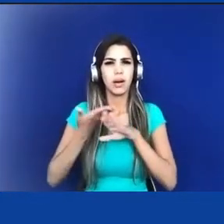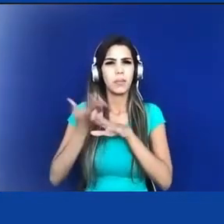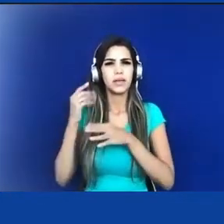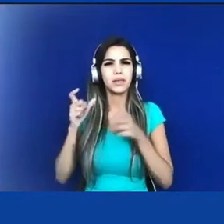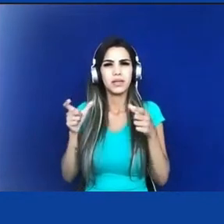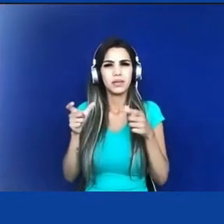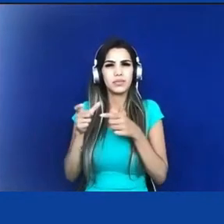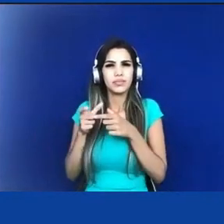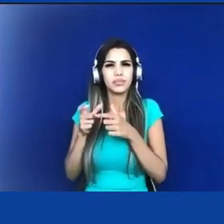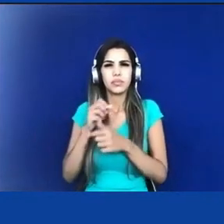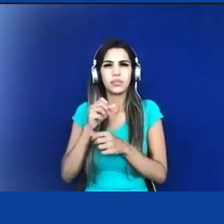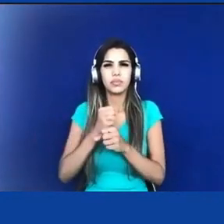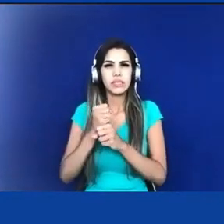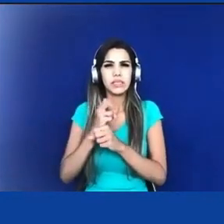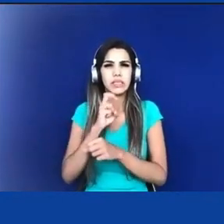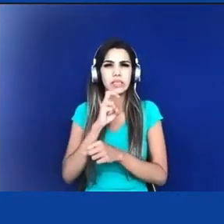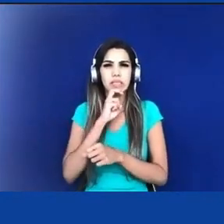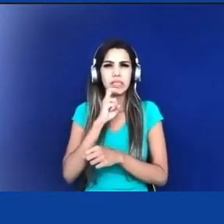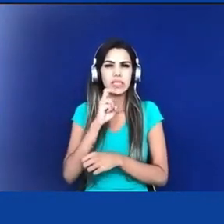atrás.